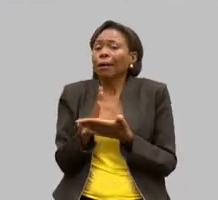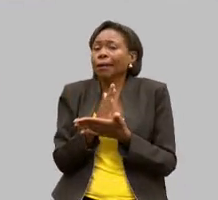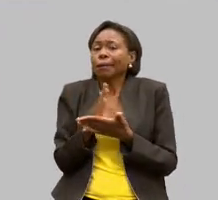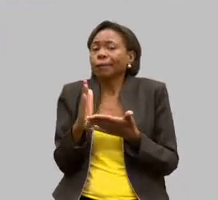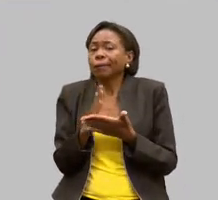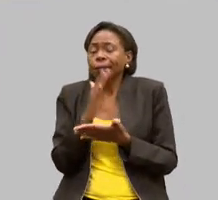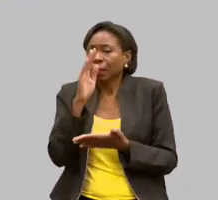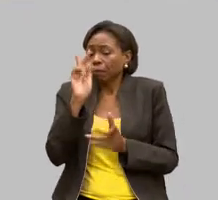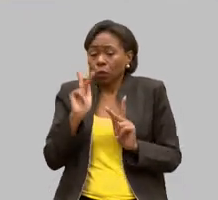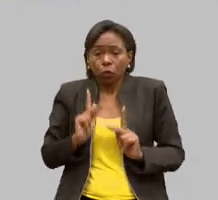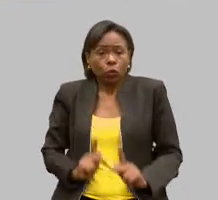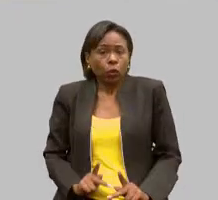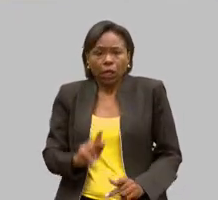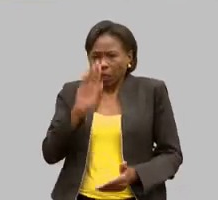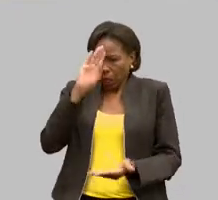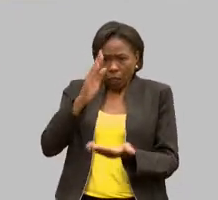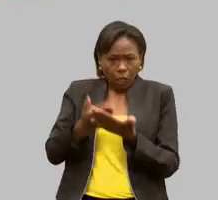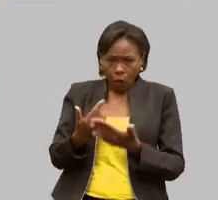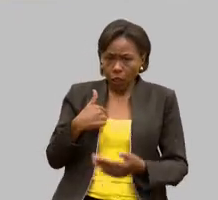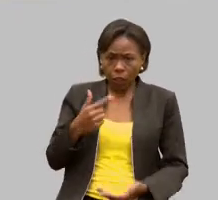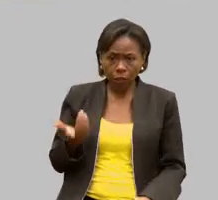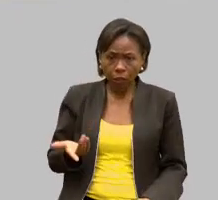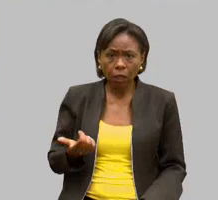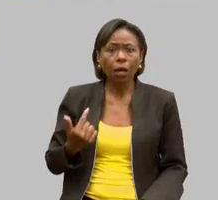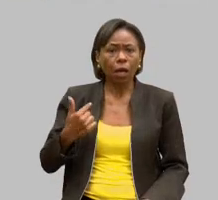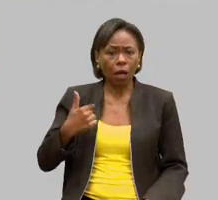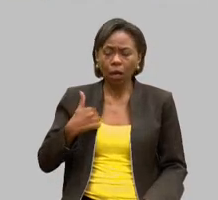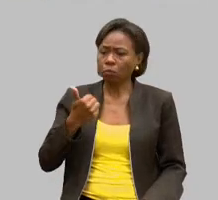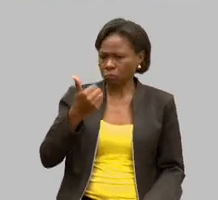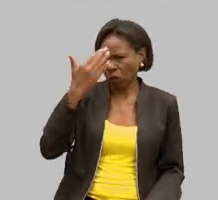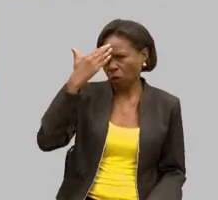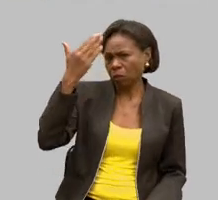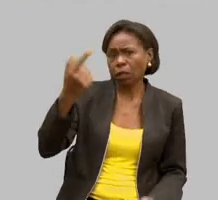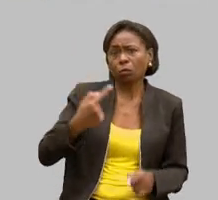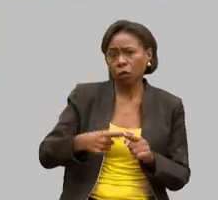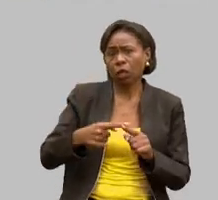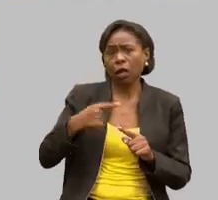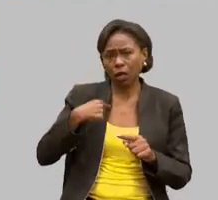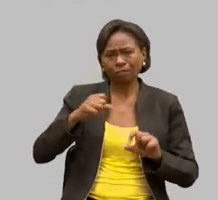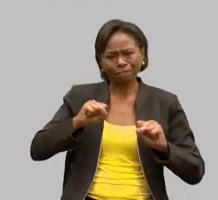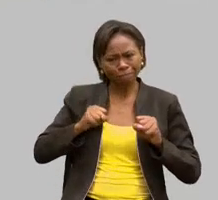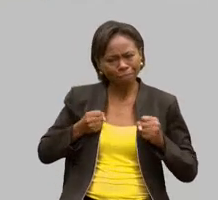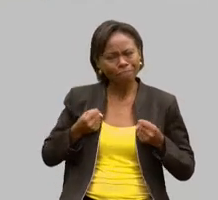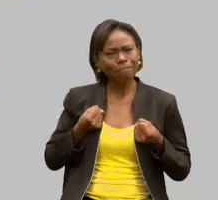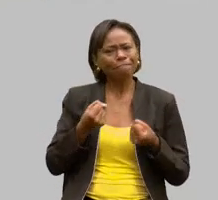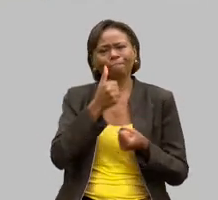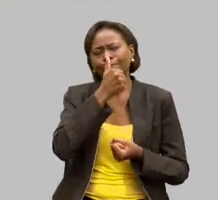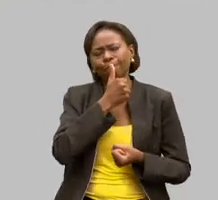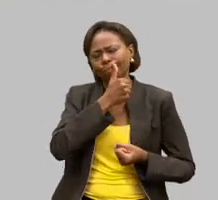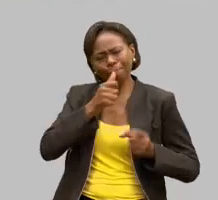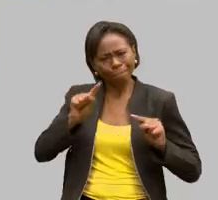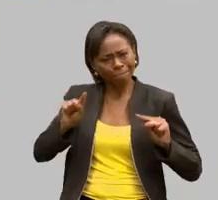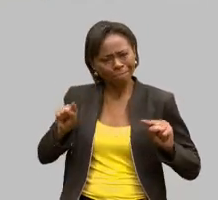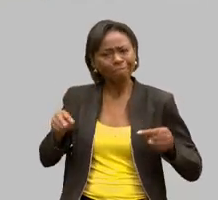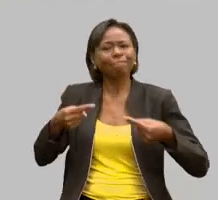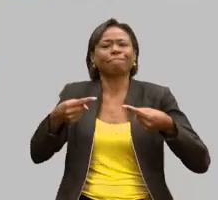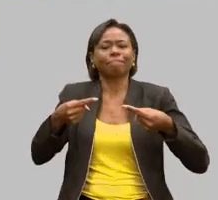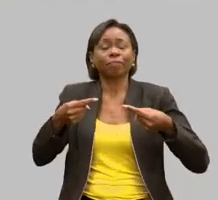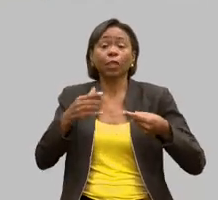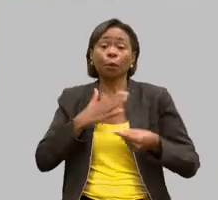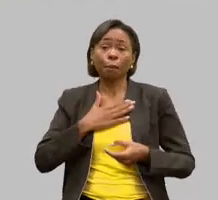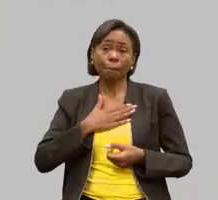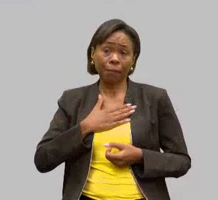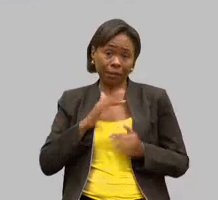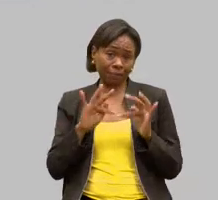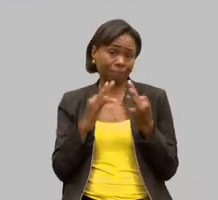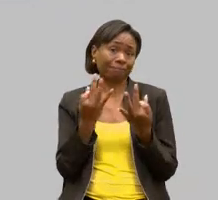que desafiar, que eu era possível, que eu dava conta. Viu? Até a minha família, uma vez, meu